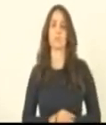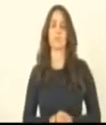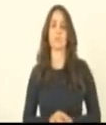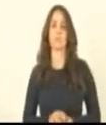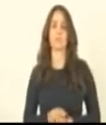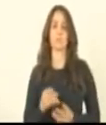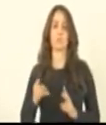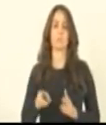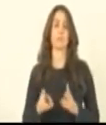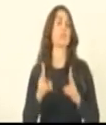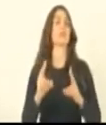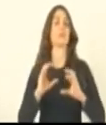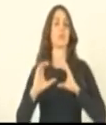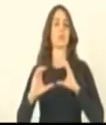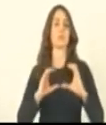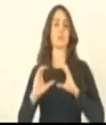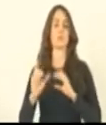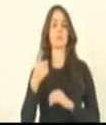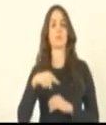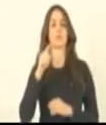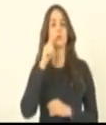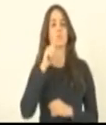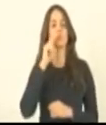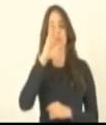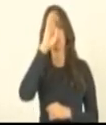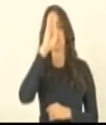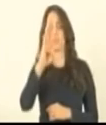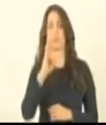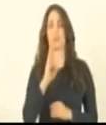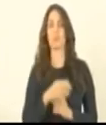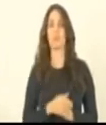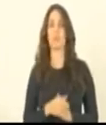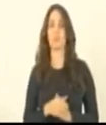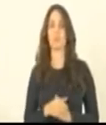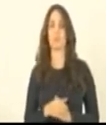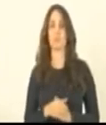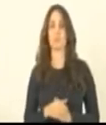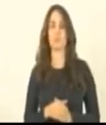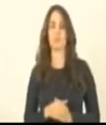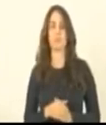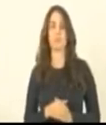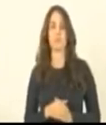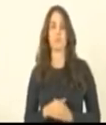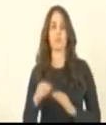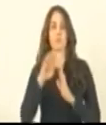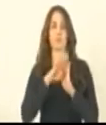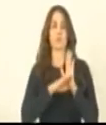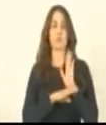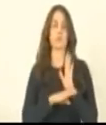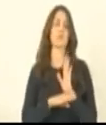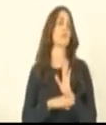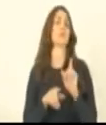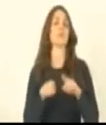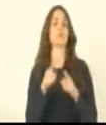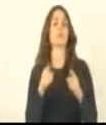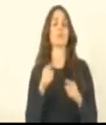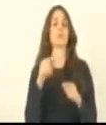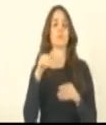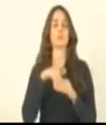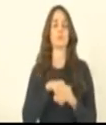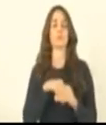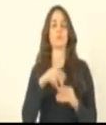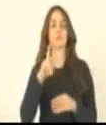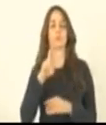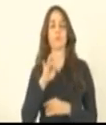preservando a fase das comunicações para que nós possamos ir direto à fase da ordem do dia entrando na pauta com os